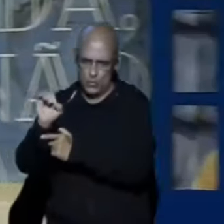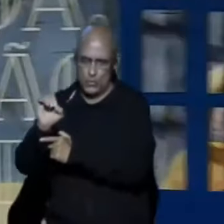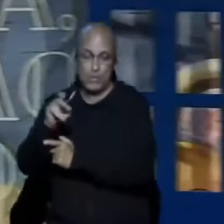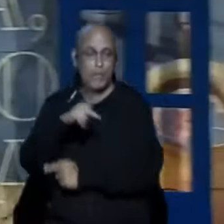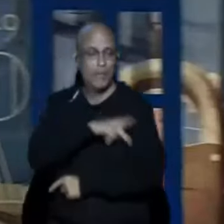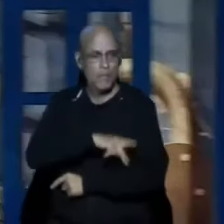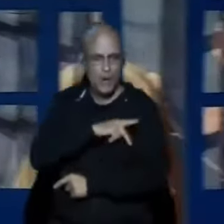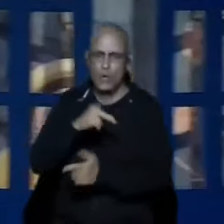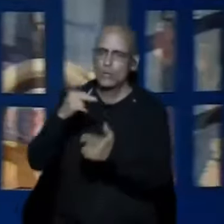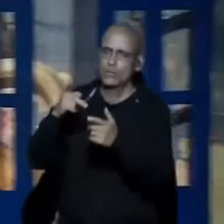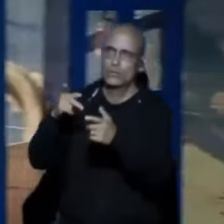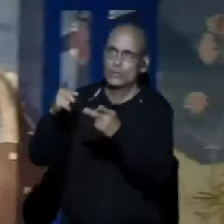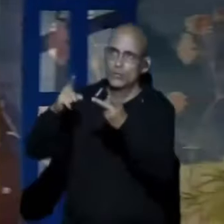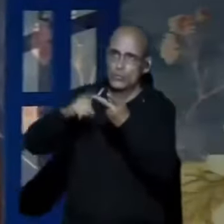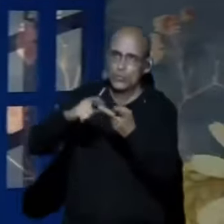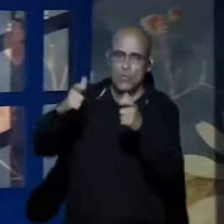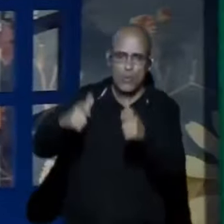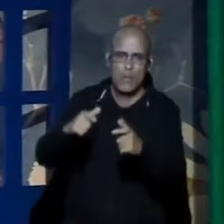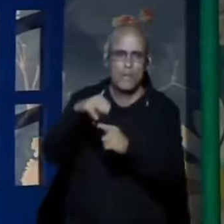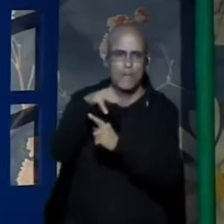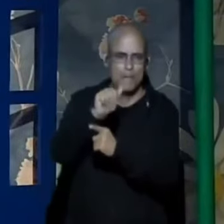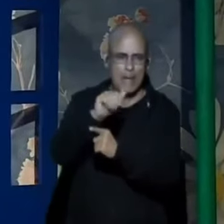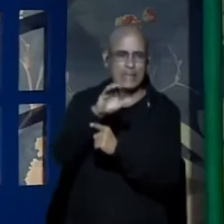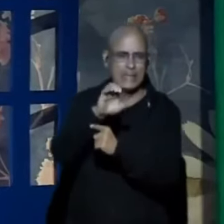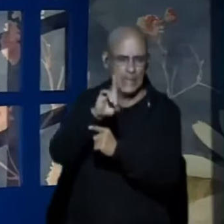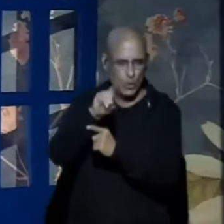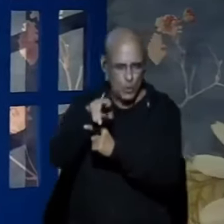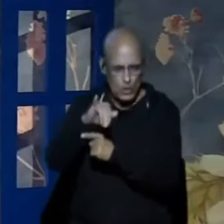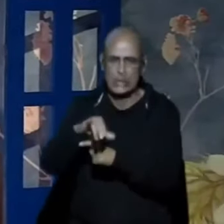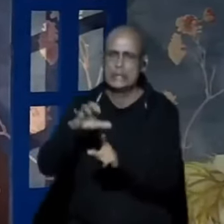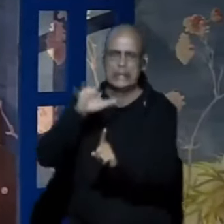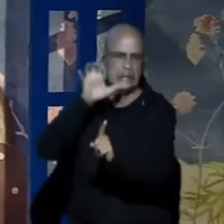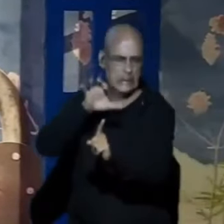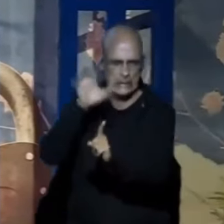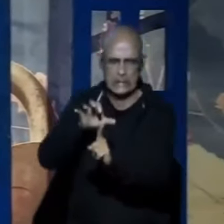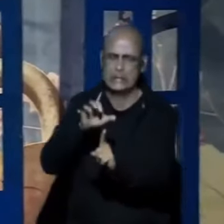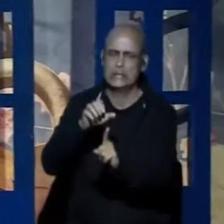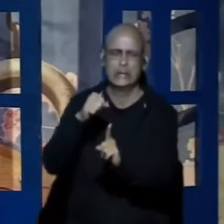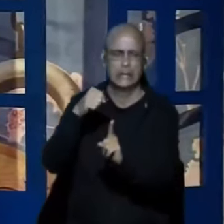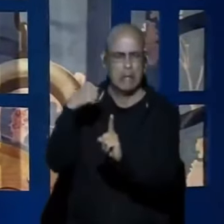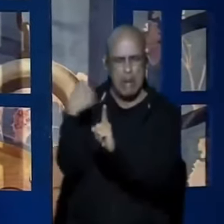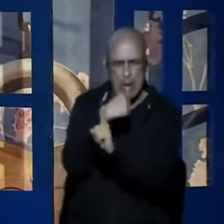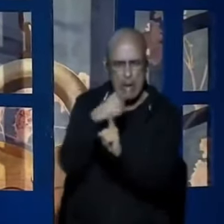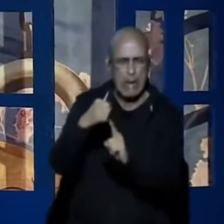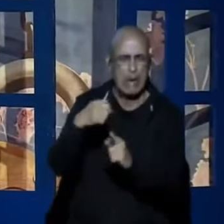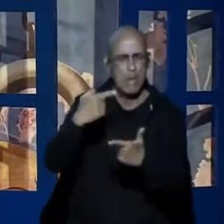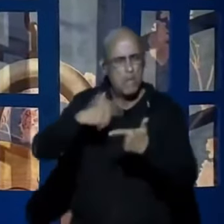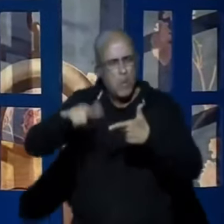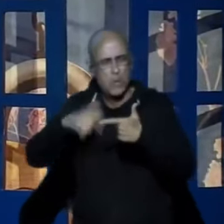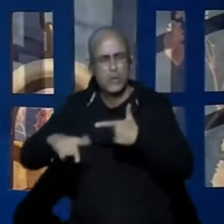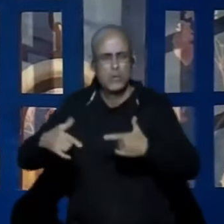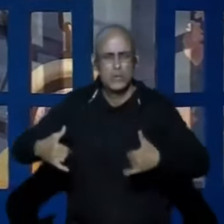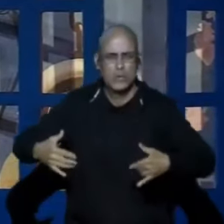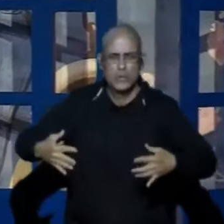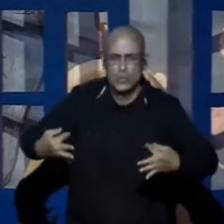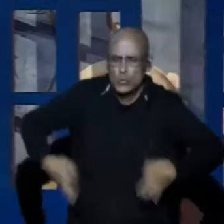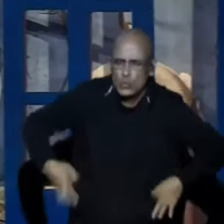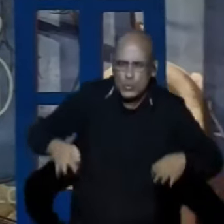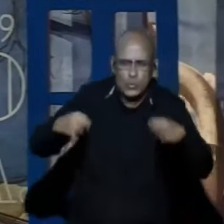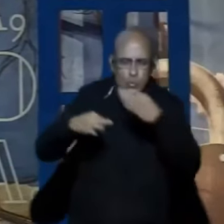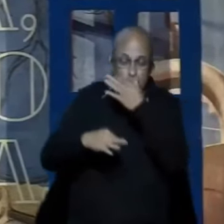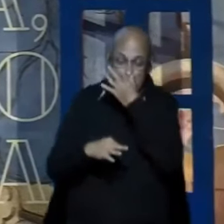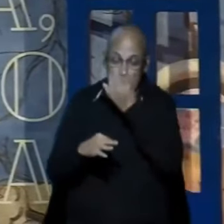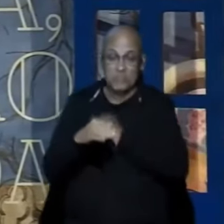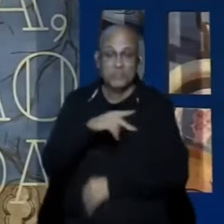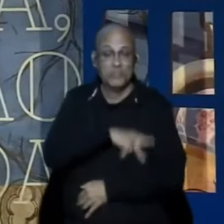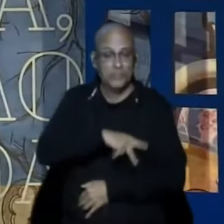ele havia enfrentado na Macedônia Muitas perseguições Muitas dores Muitos problemas O